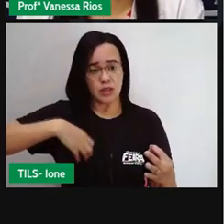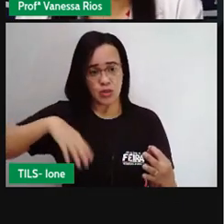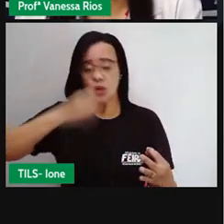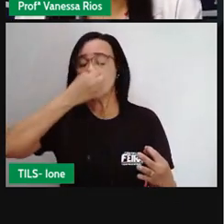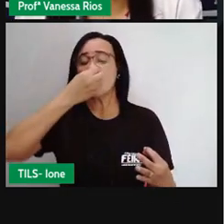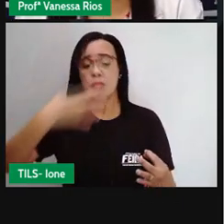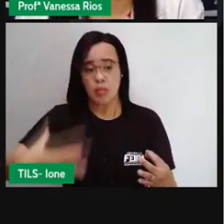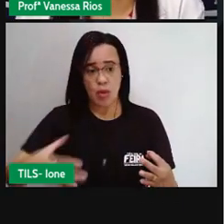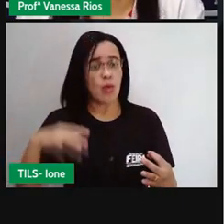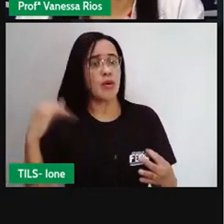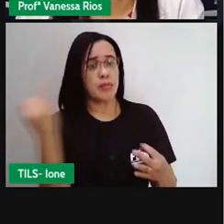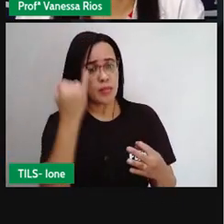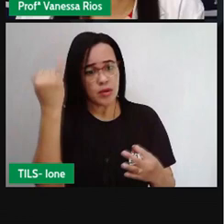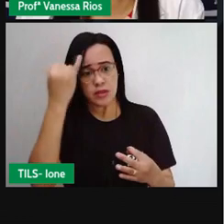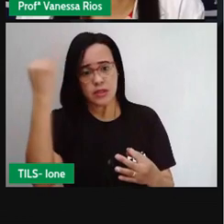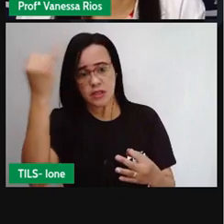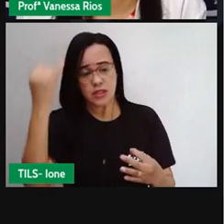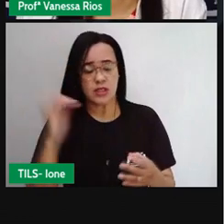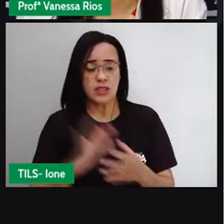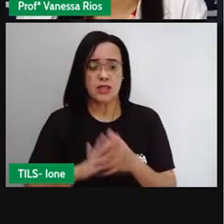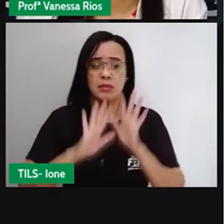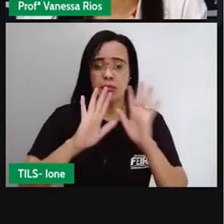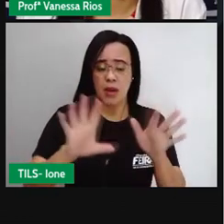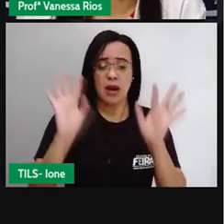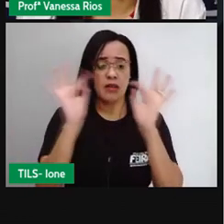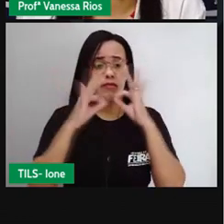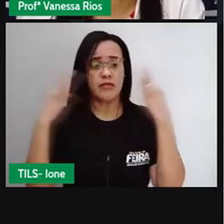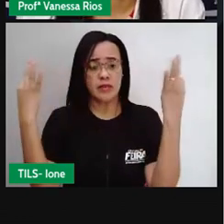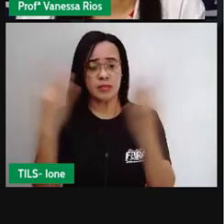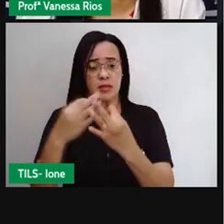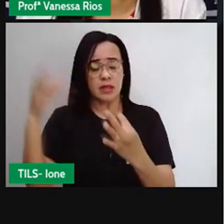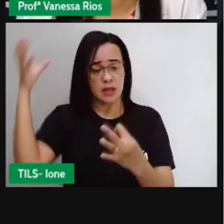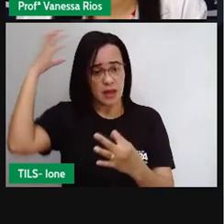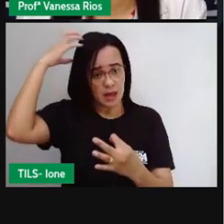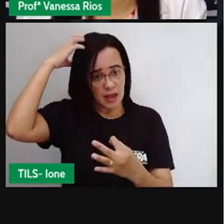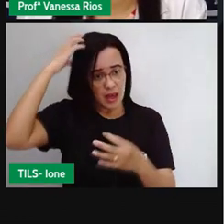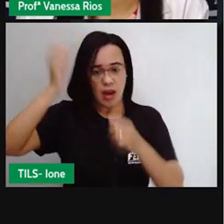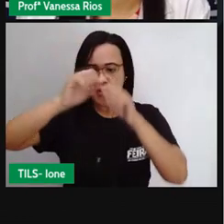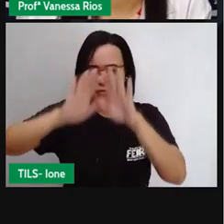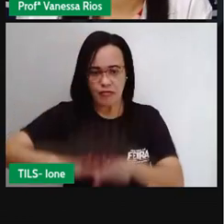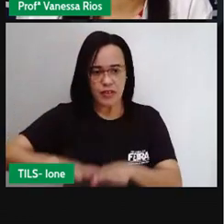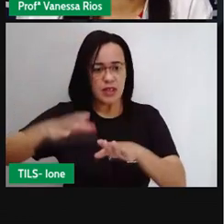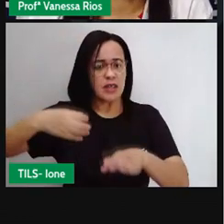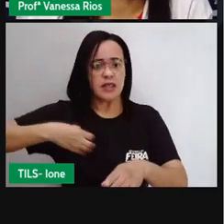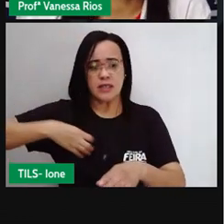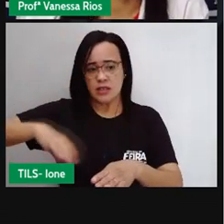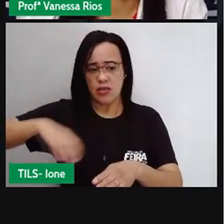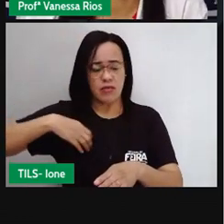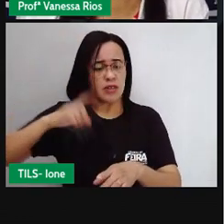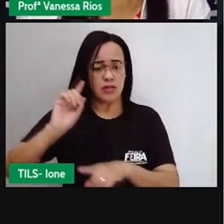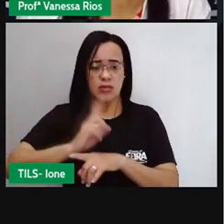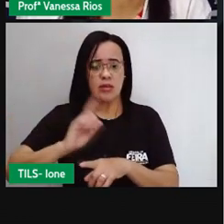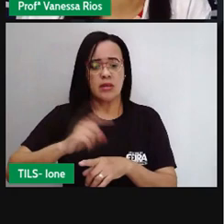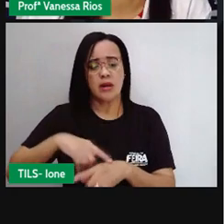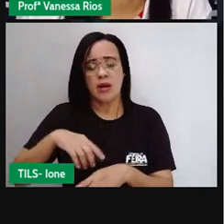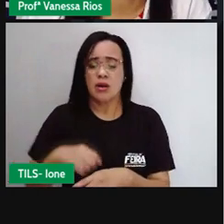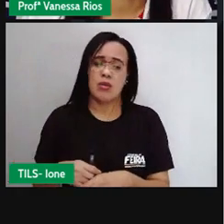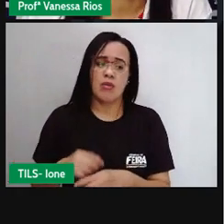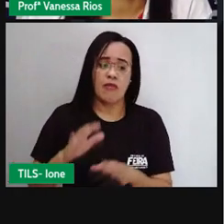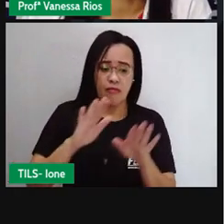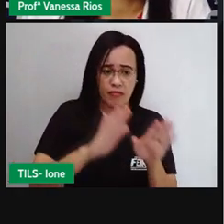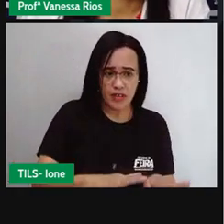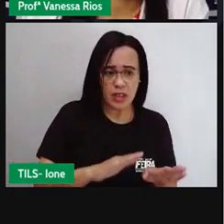ela não fica em Salvador, né? Ela permanece ali por alguns dias. E depois se transfere para o Rio de Janeiro. E junto com isso,